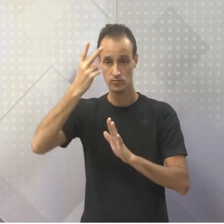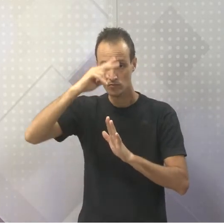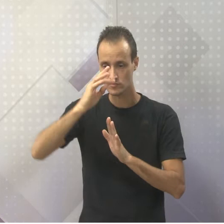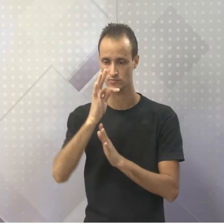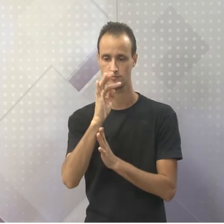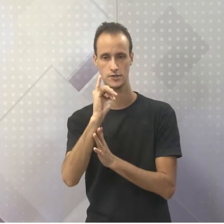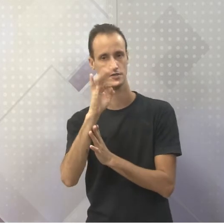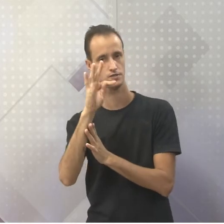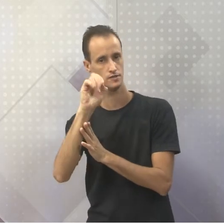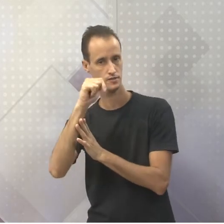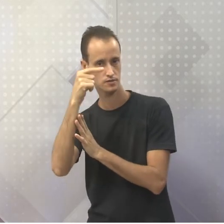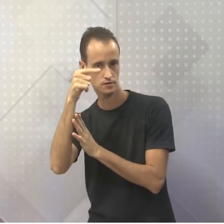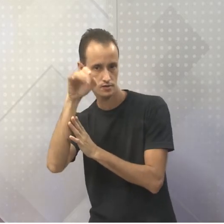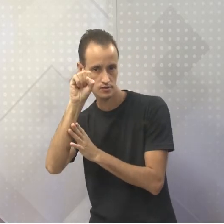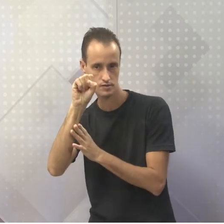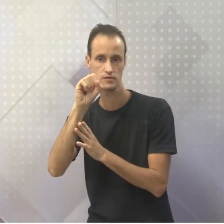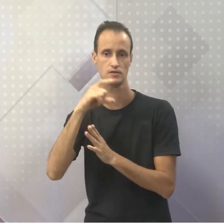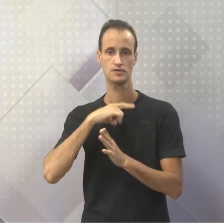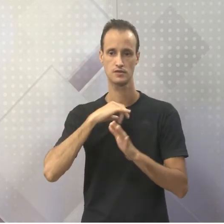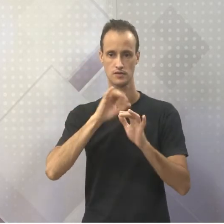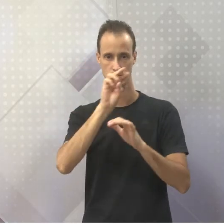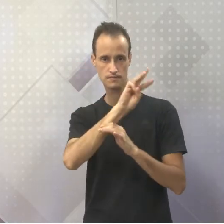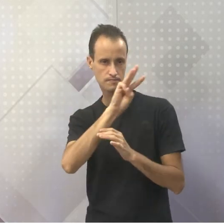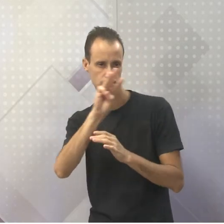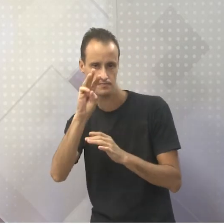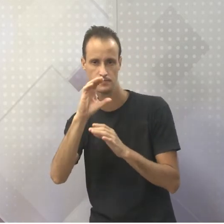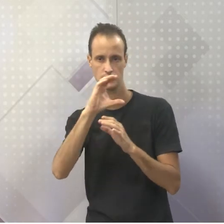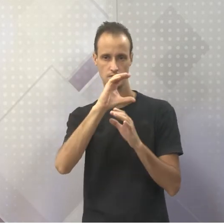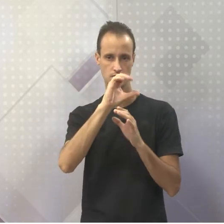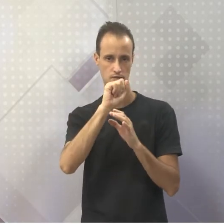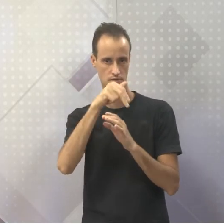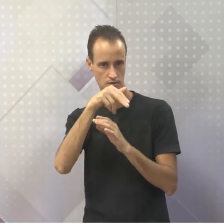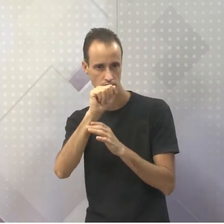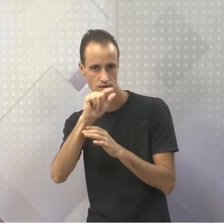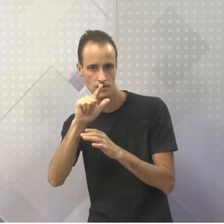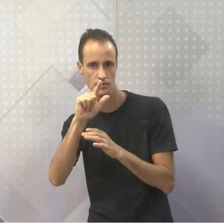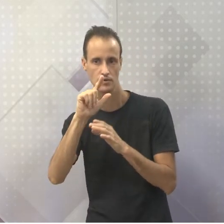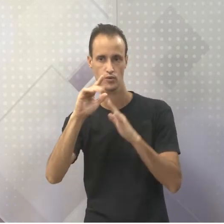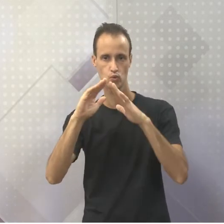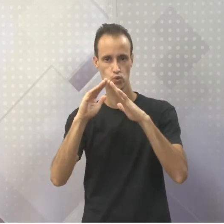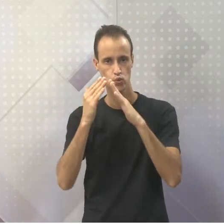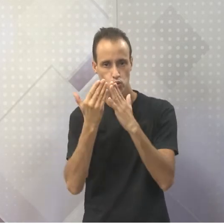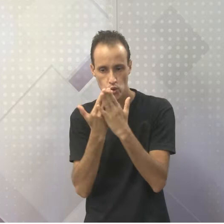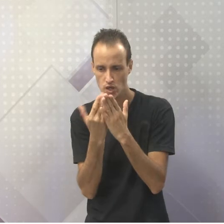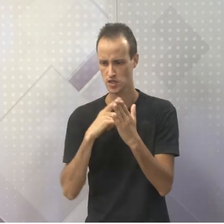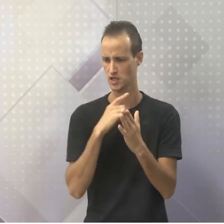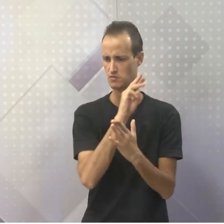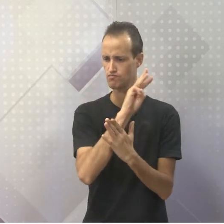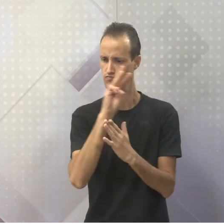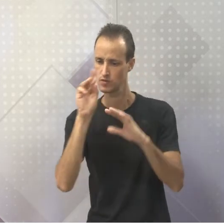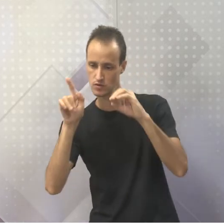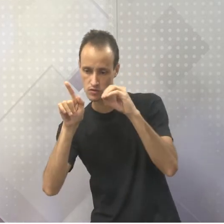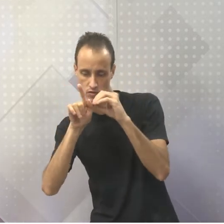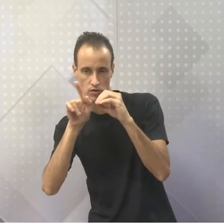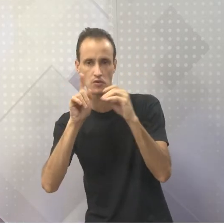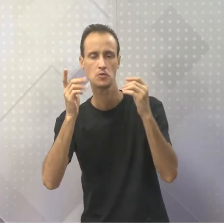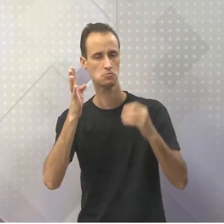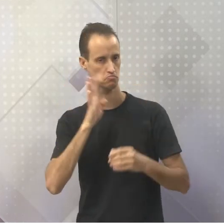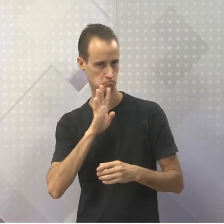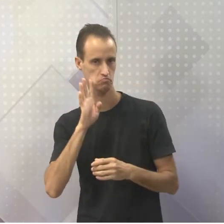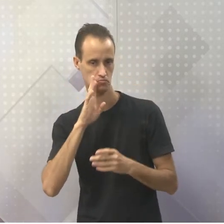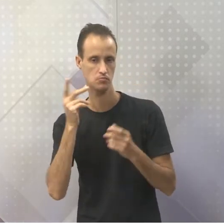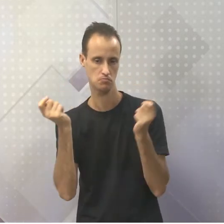também, tá? Tem o canal Escola, tem muitos sites muito bacanas no Google e